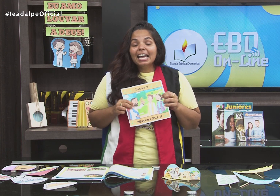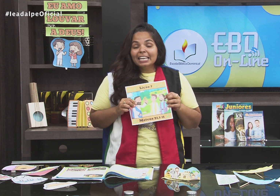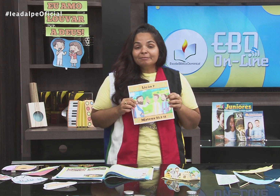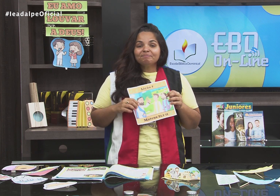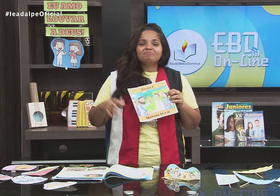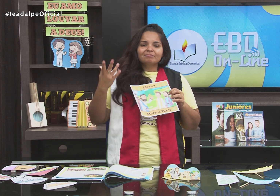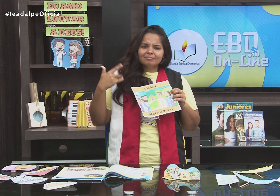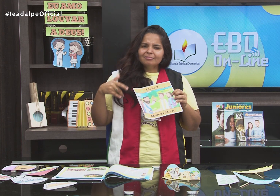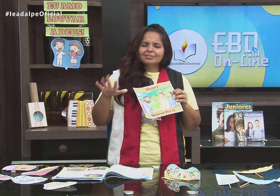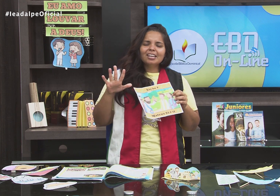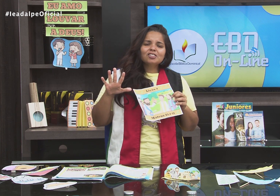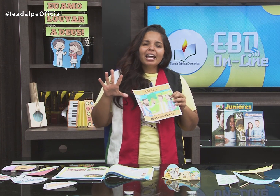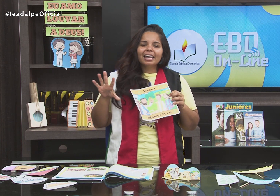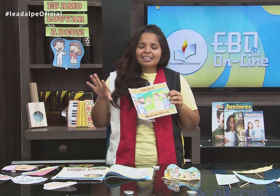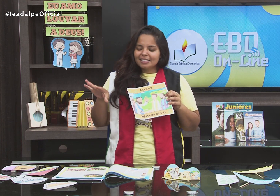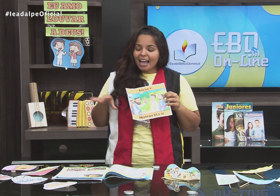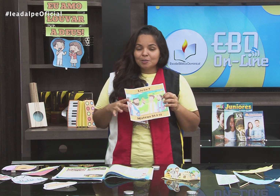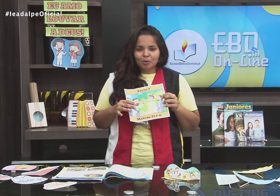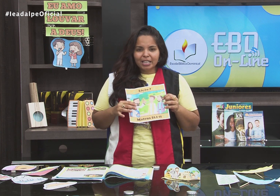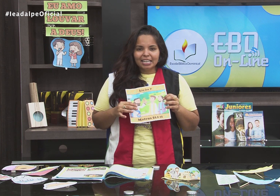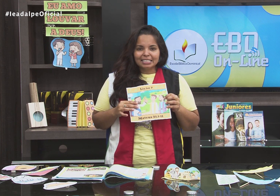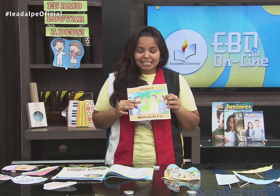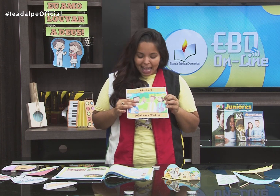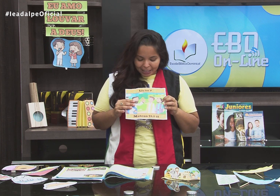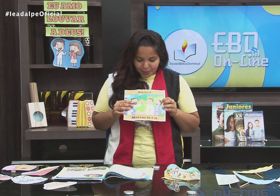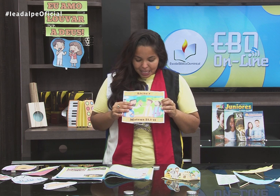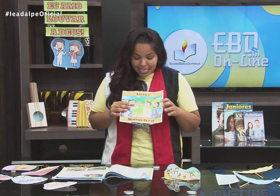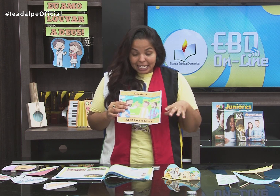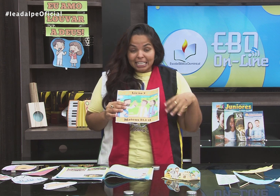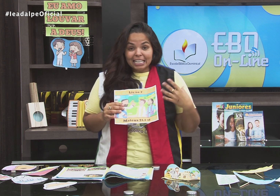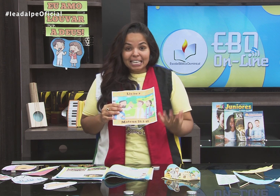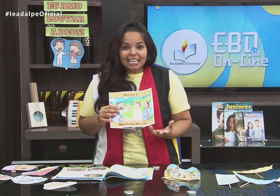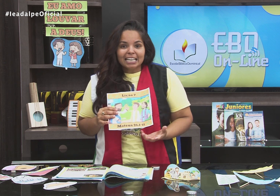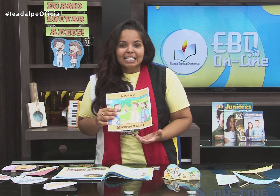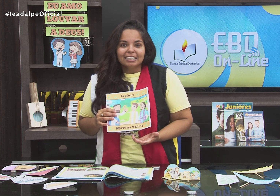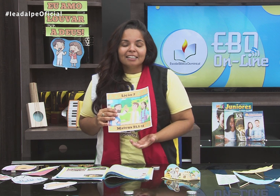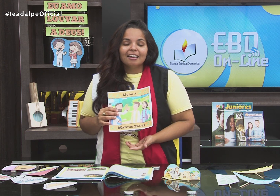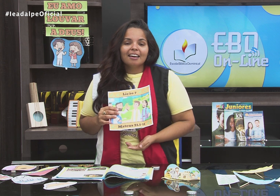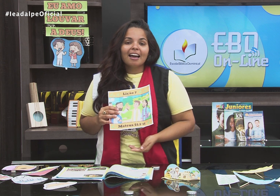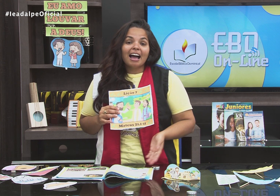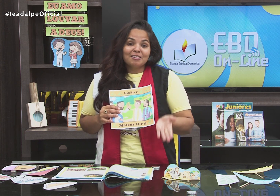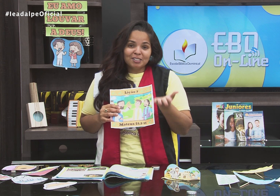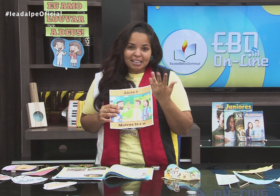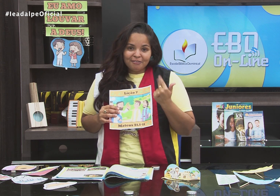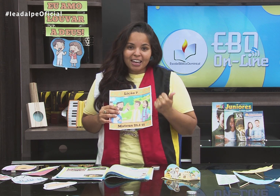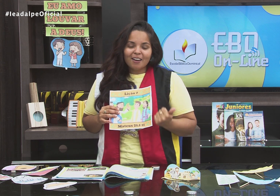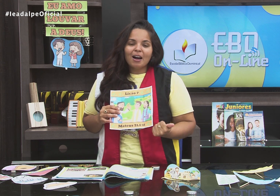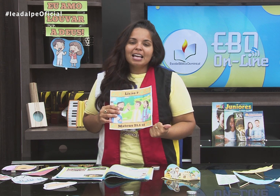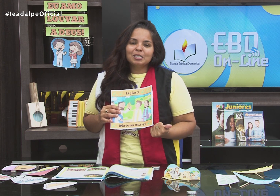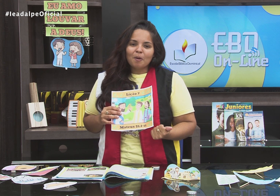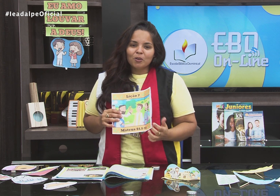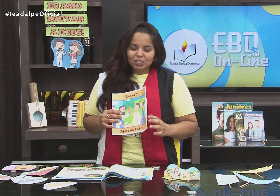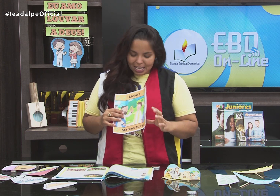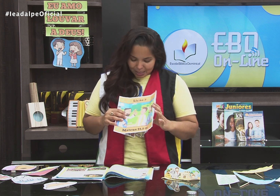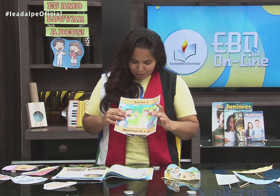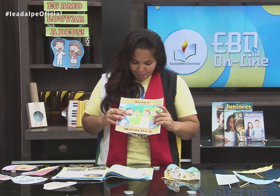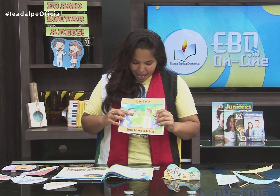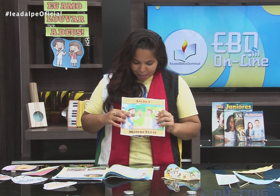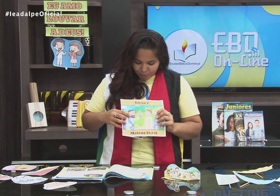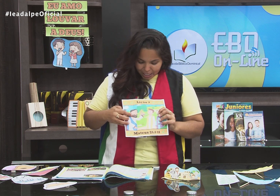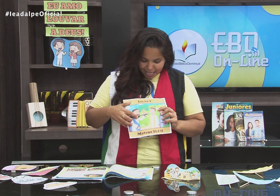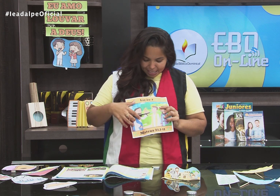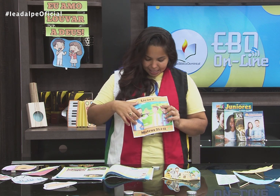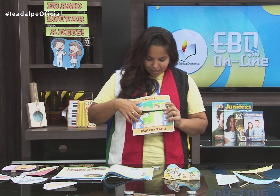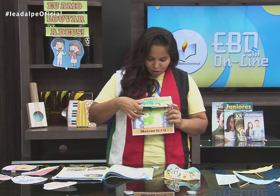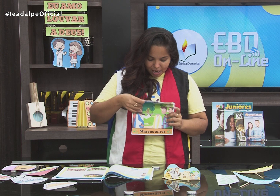E aí, deixa elas responderem, tá certo? E, aí você vem com a resposta. Isso